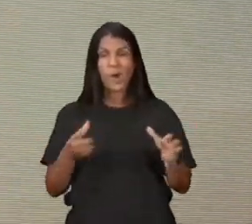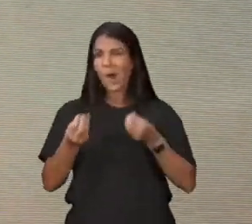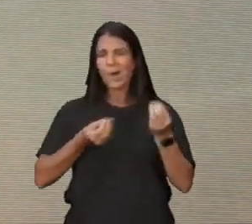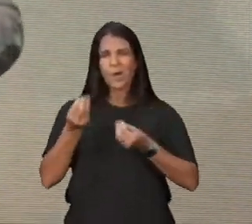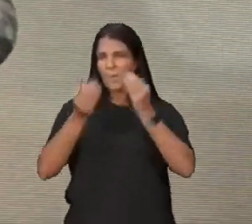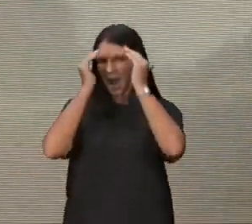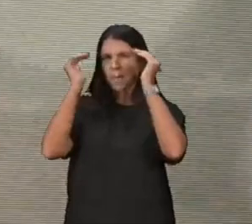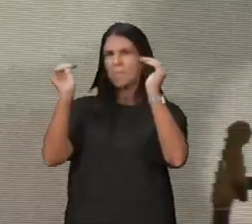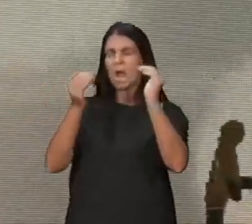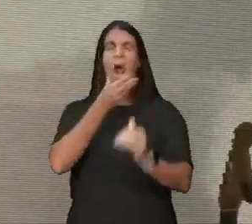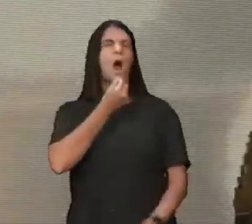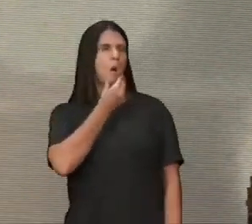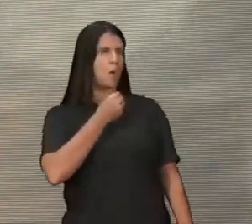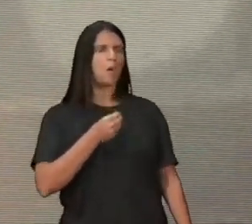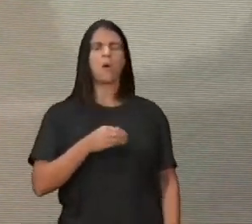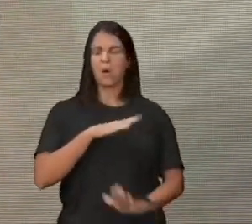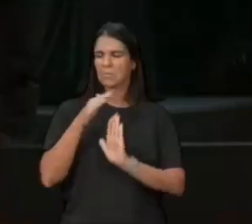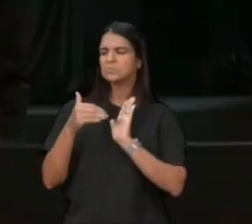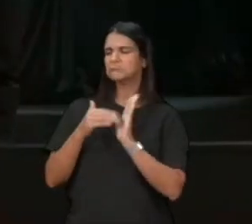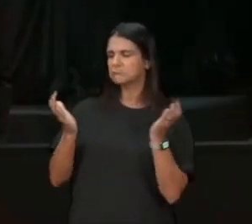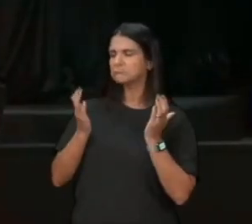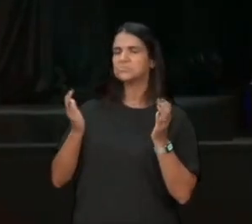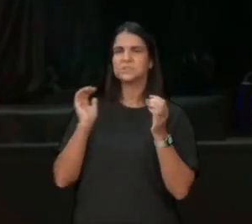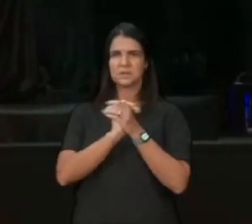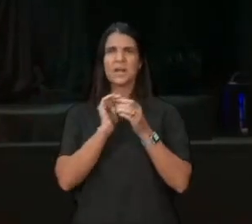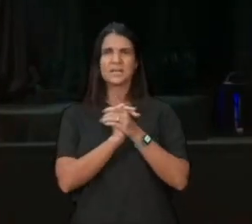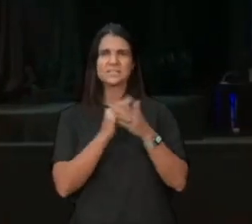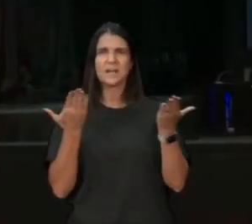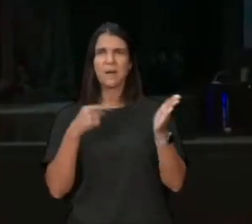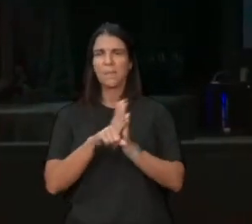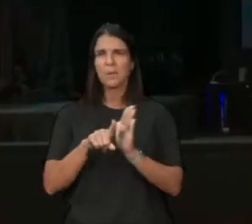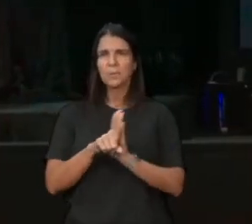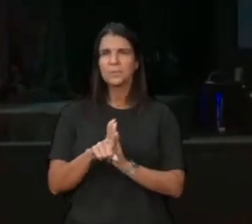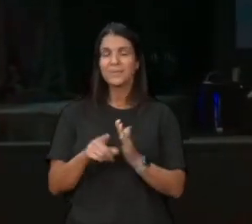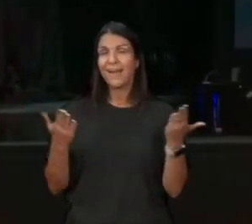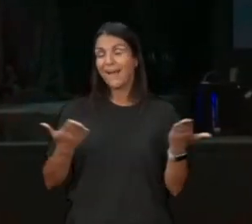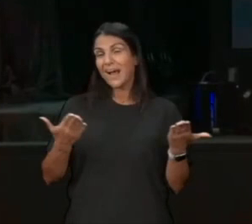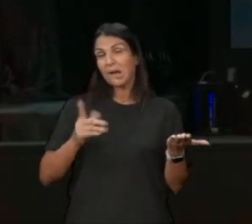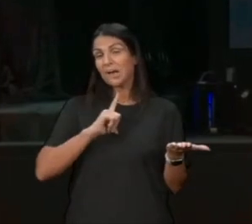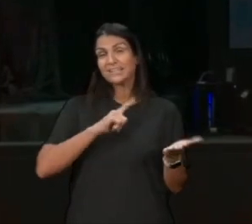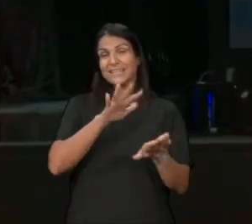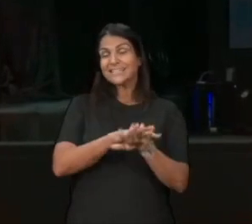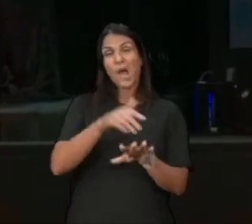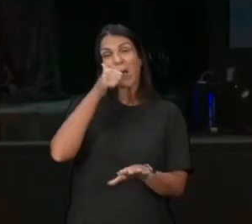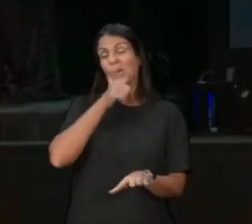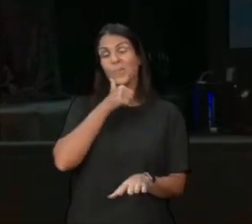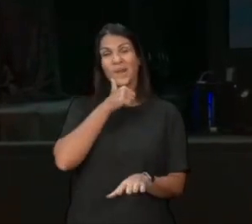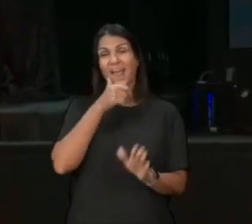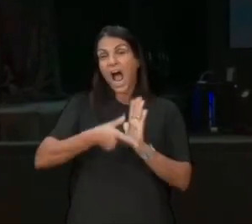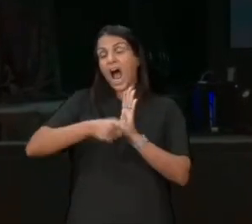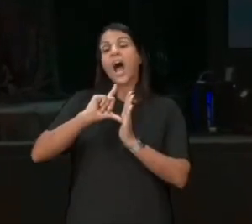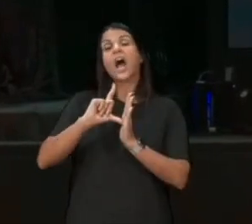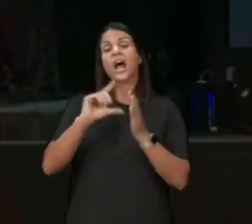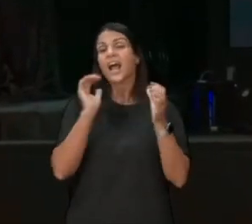os homens estão tudo querendo casar, porque antes tinha que casar, para ter a mulher, agora tem a mulher sem casar, eu tenho sexo